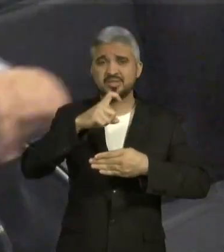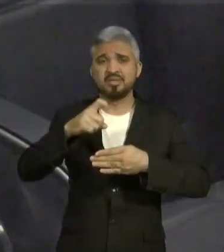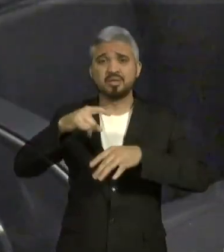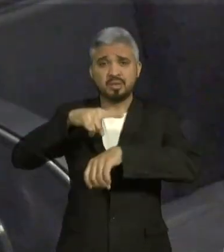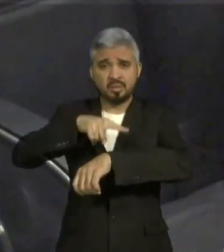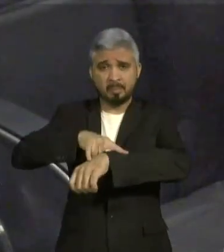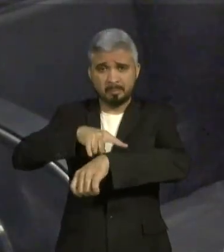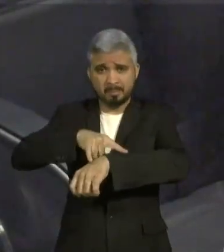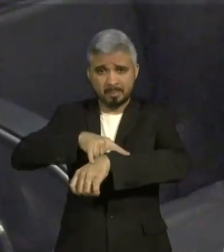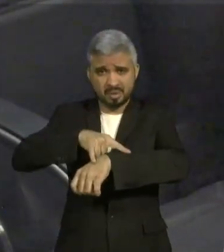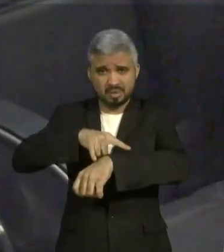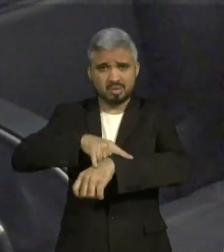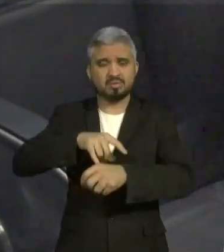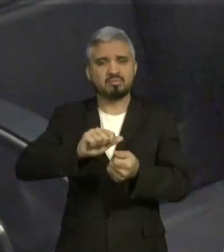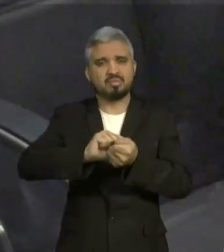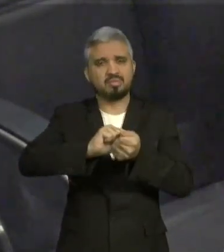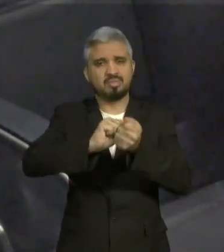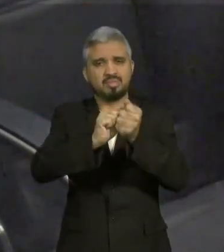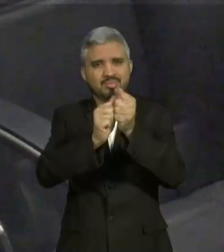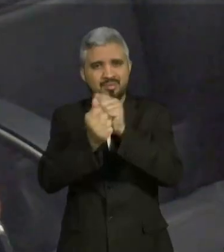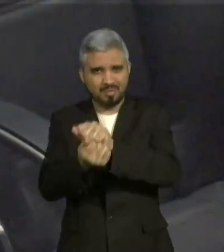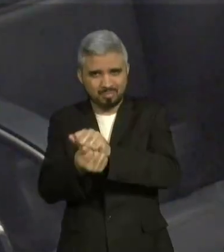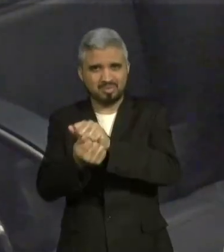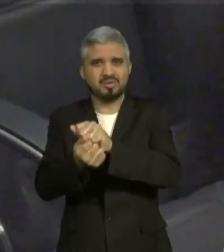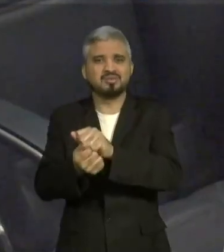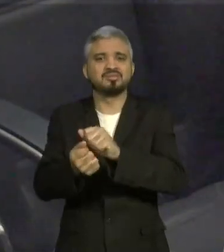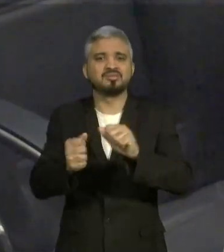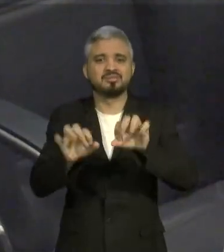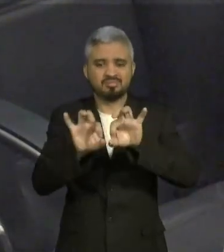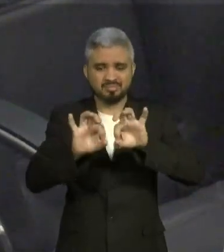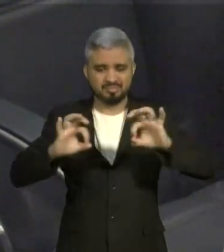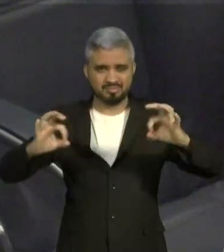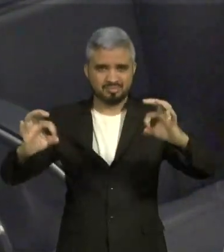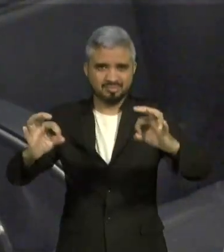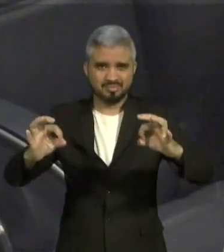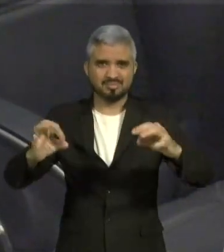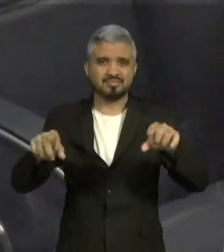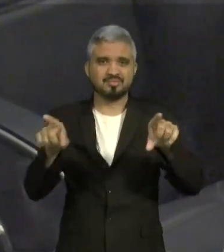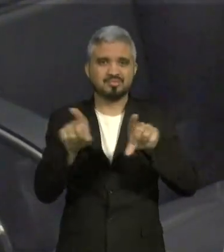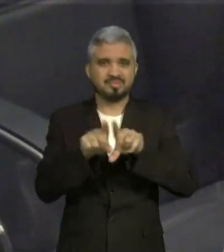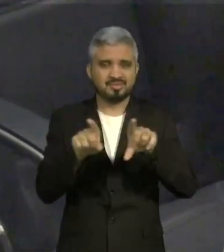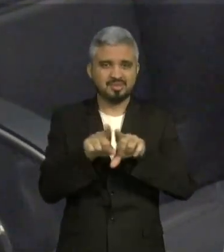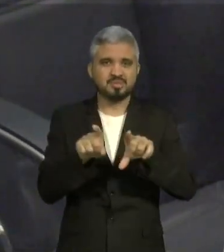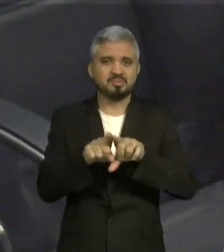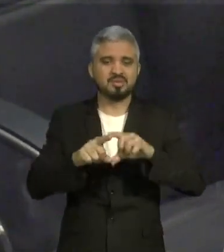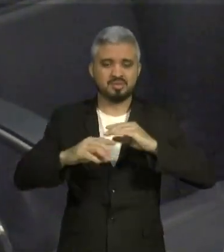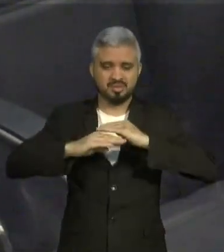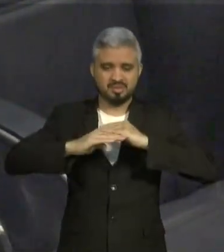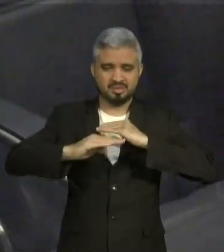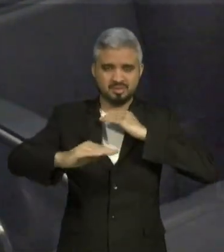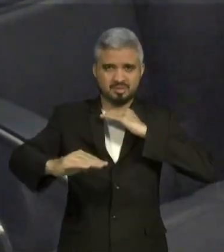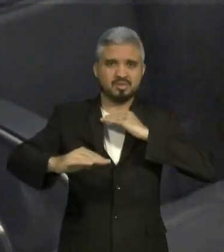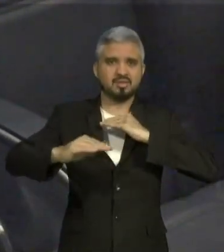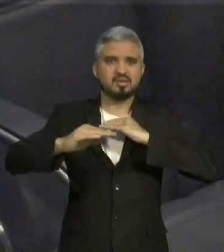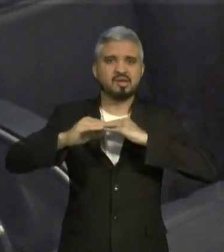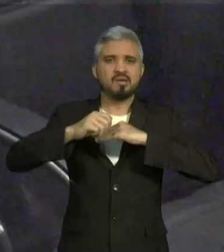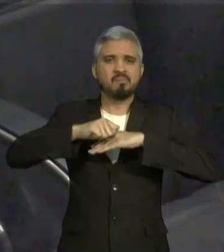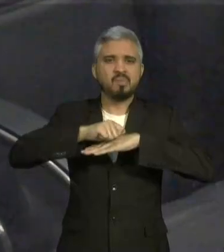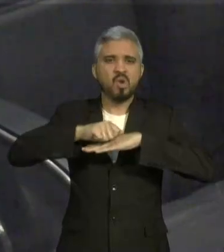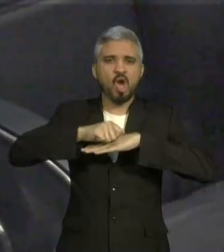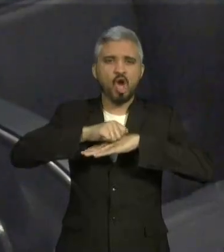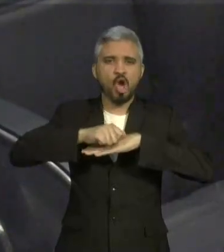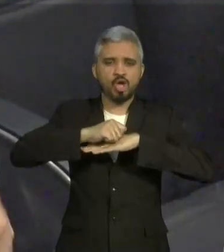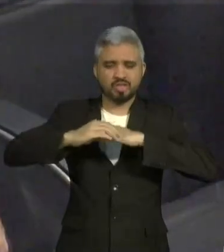colocar barras no banheiro da minha casa, colocar piso emborrachado, e a gente vê muito hoje ainda obras